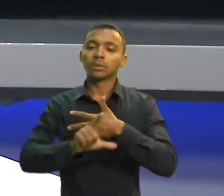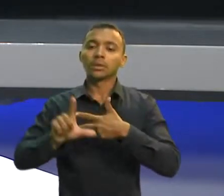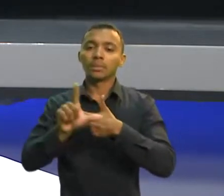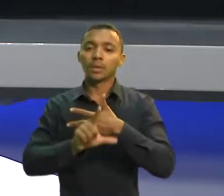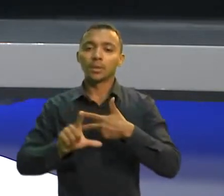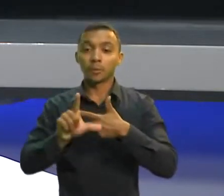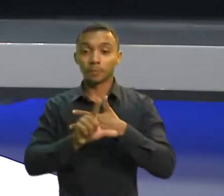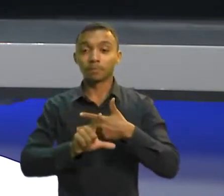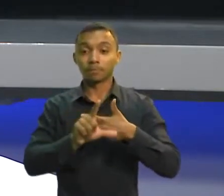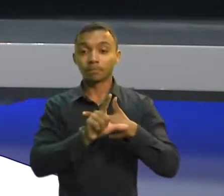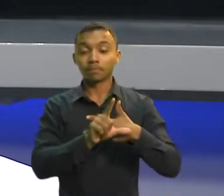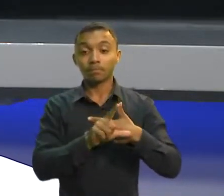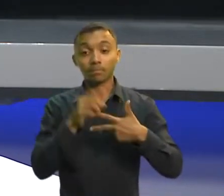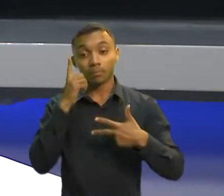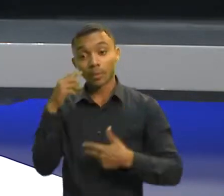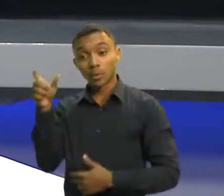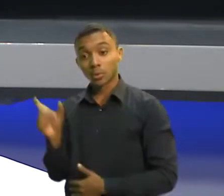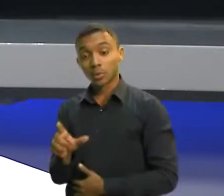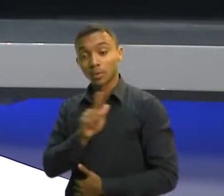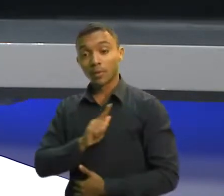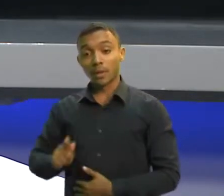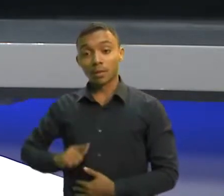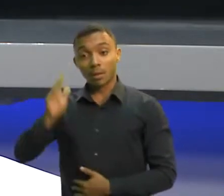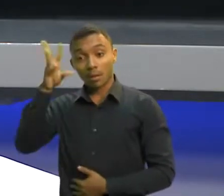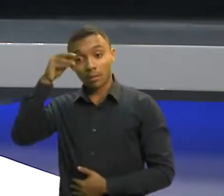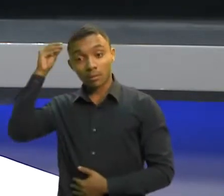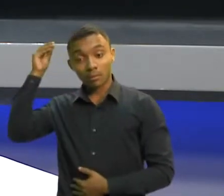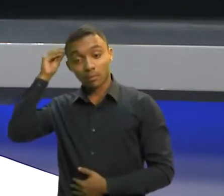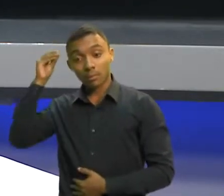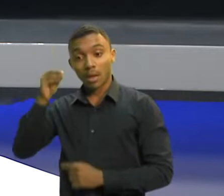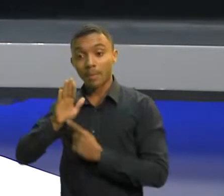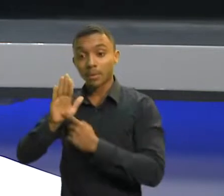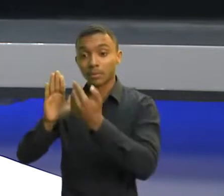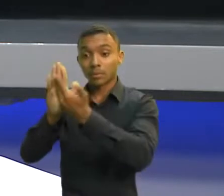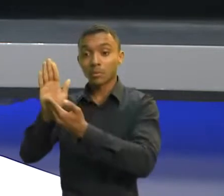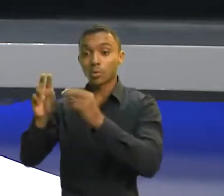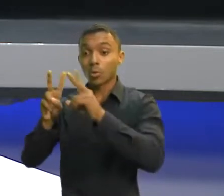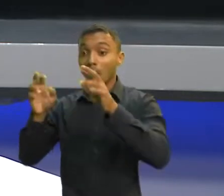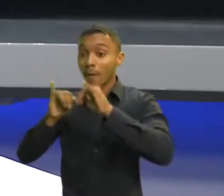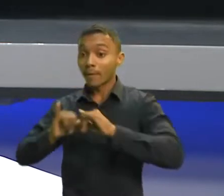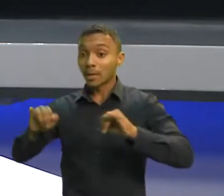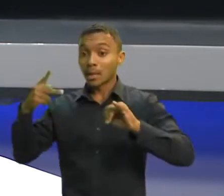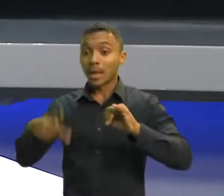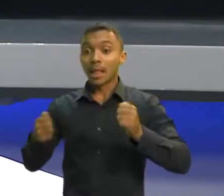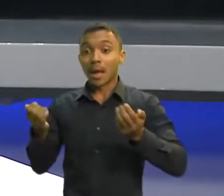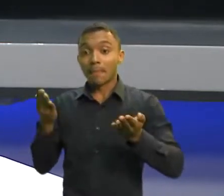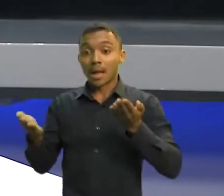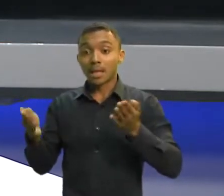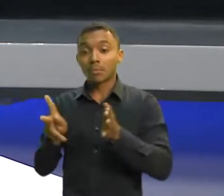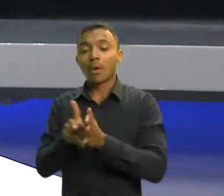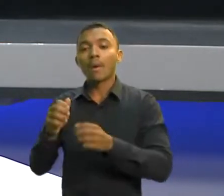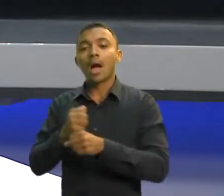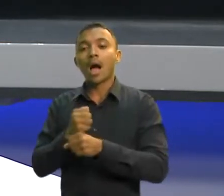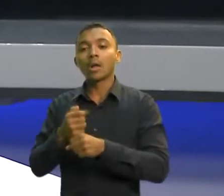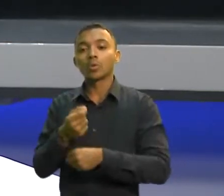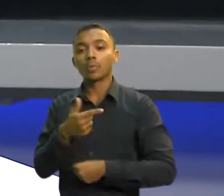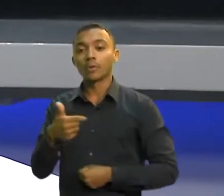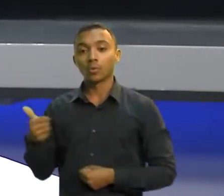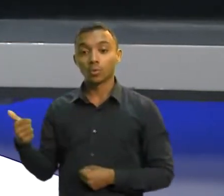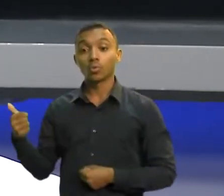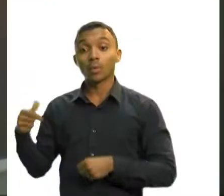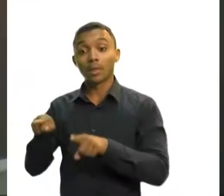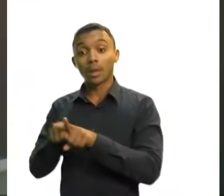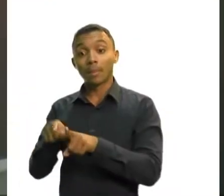apresentou a mensagem regimental com o balanço das ações de 2021 e as prioridades para 2022.